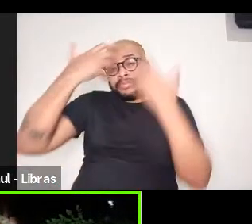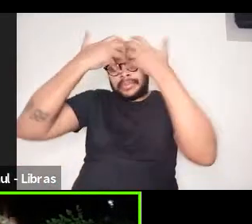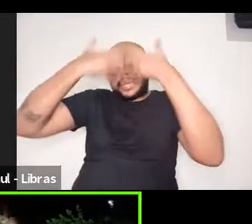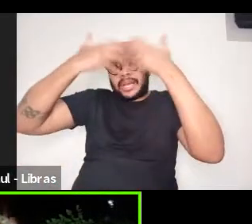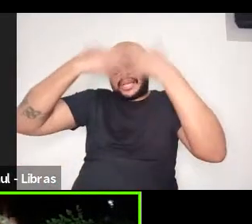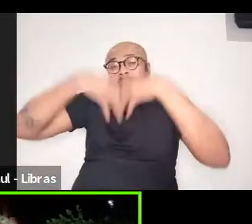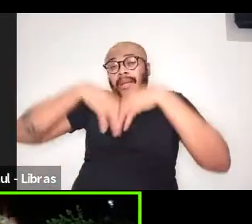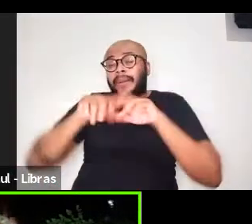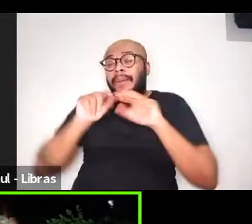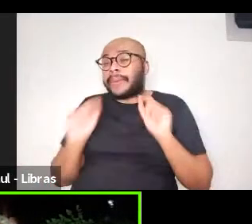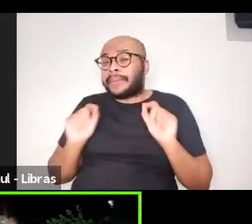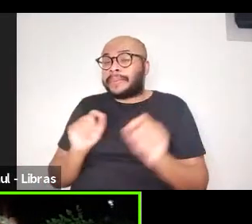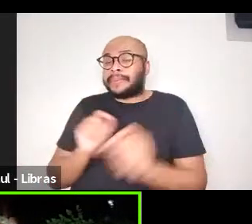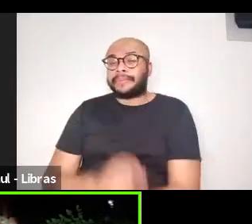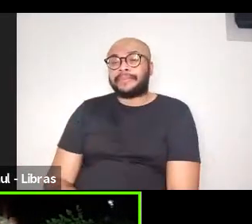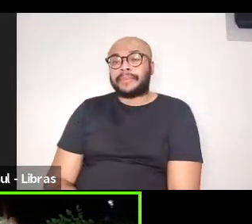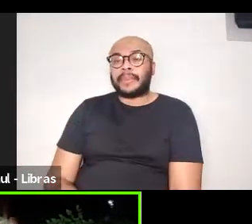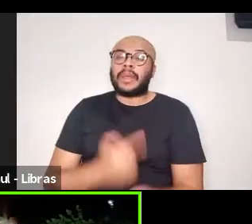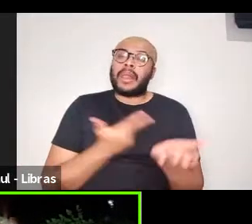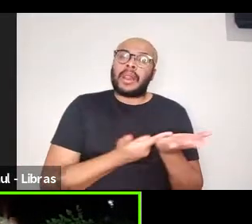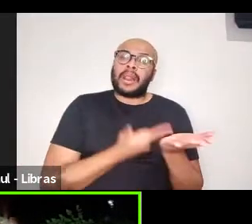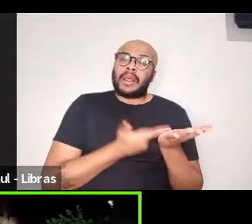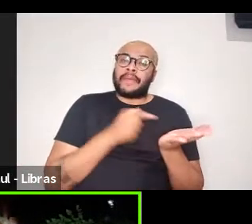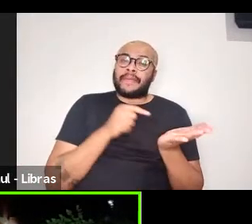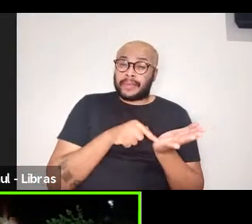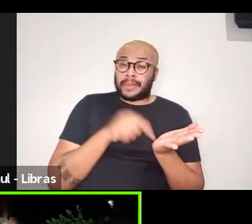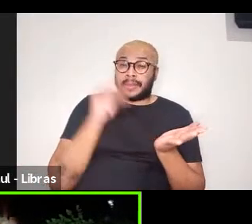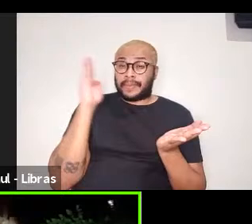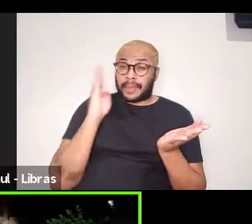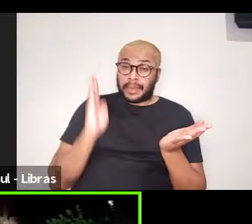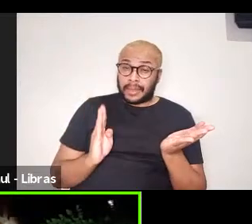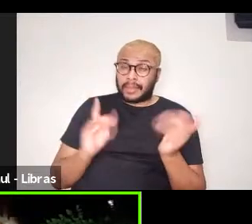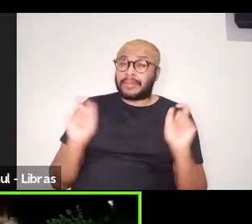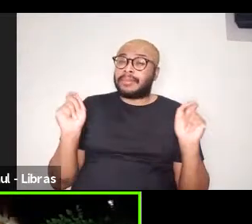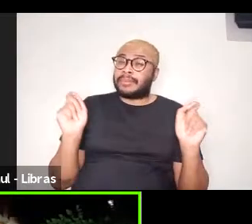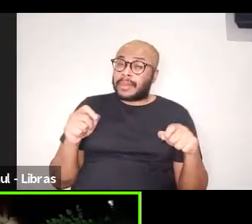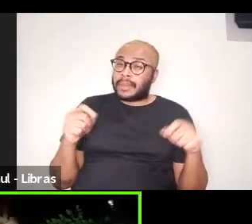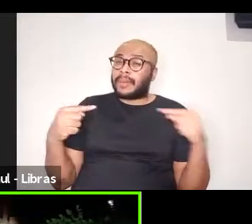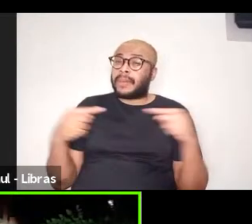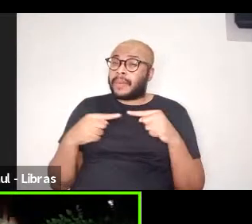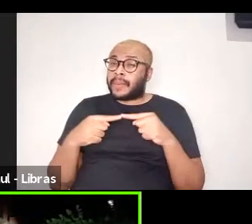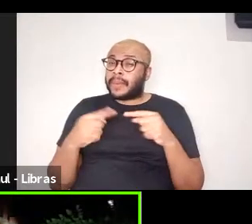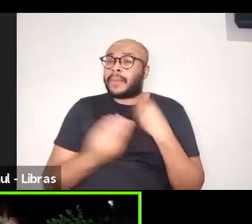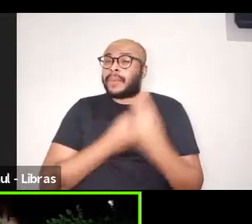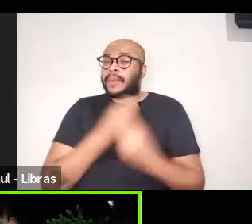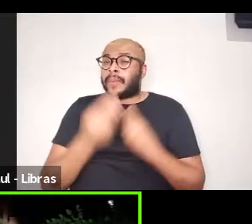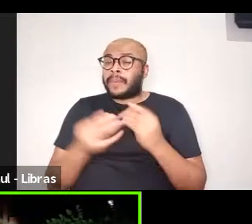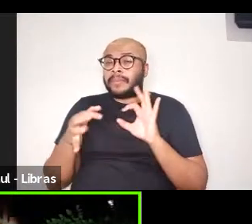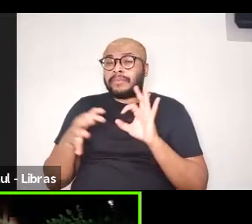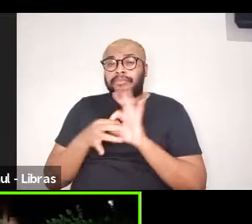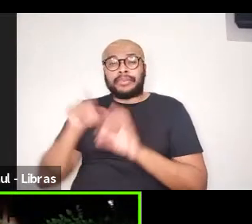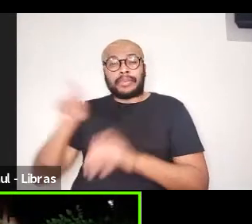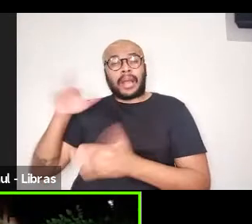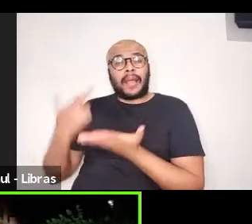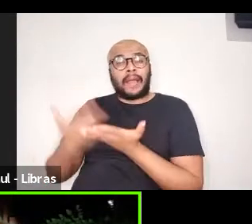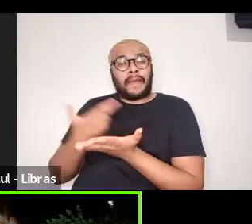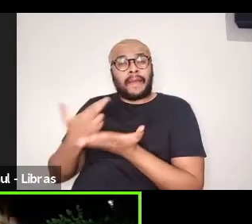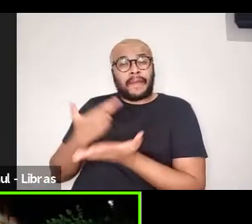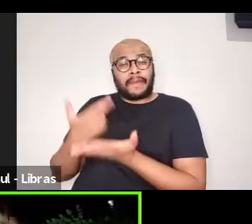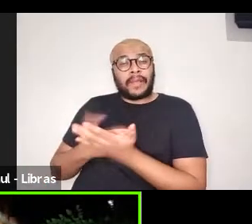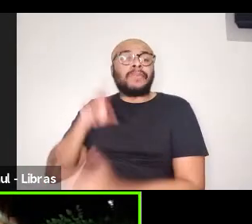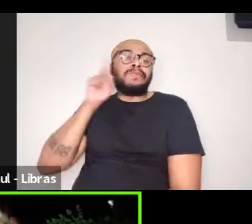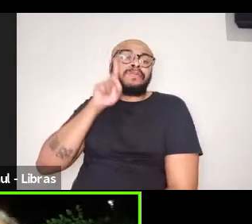os livros brasileiros possam também com a Education Review terem uma